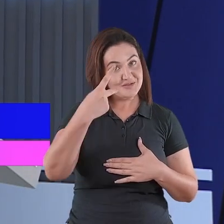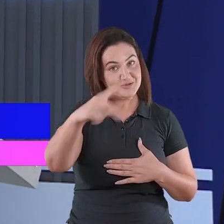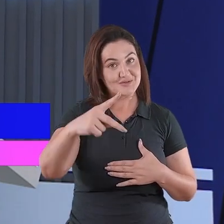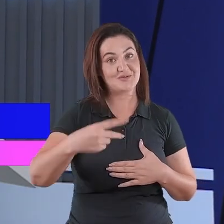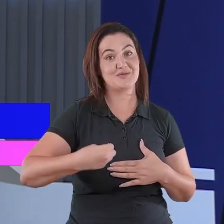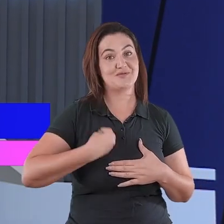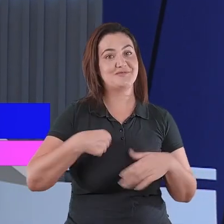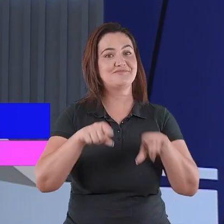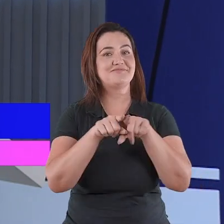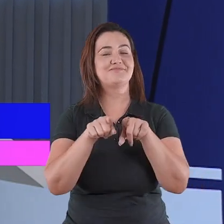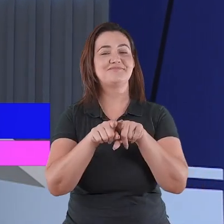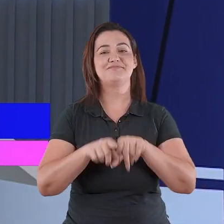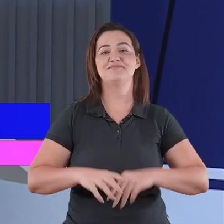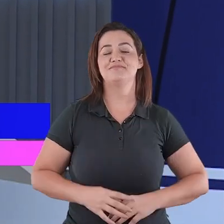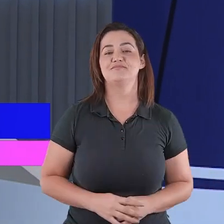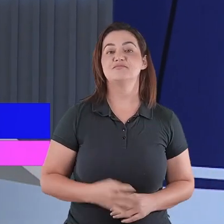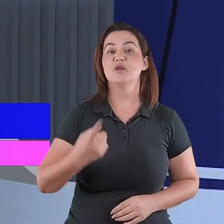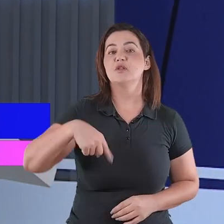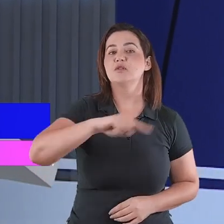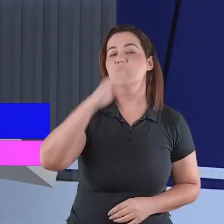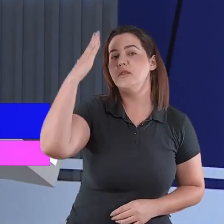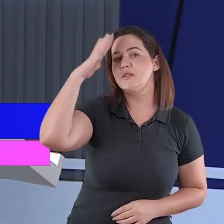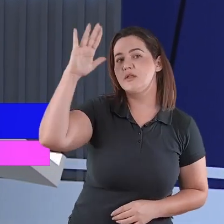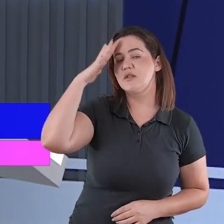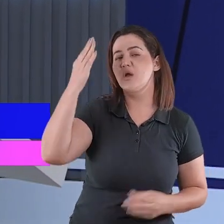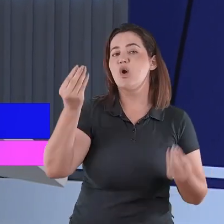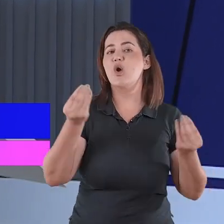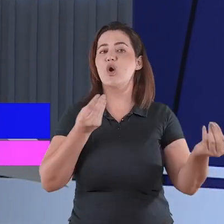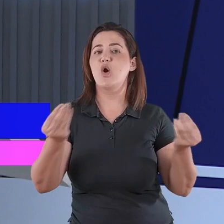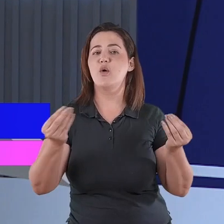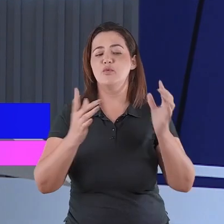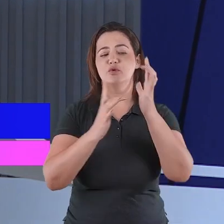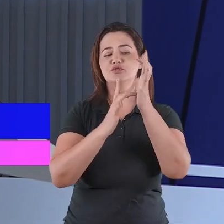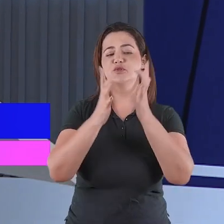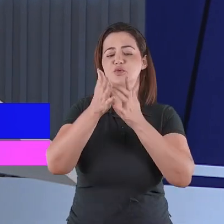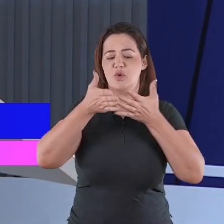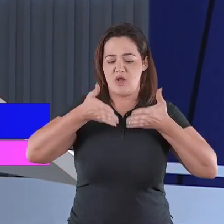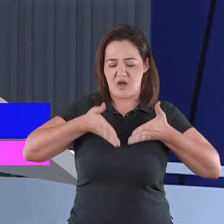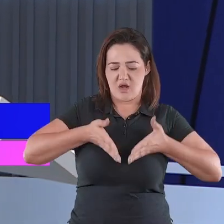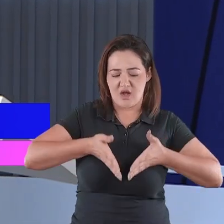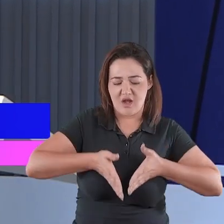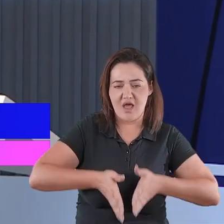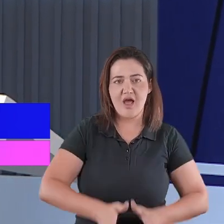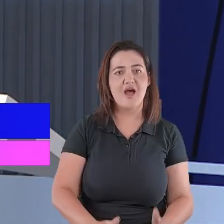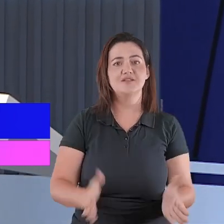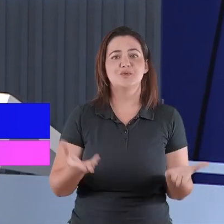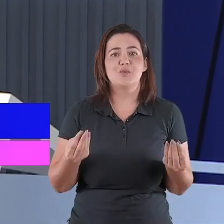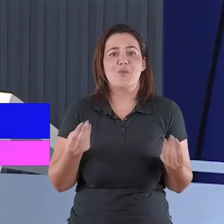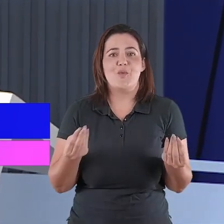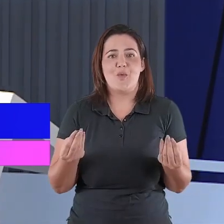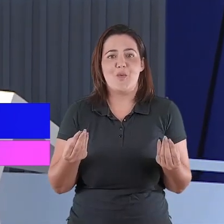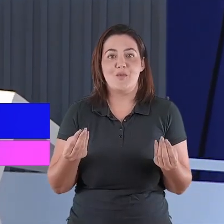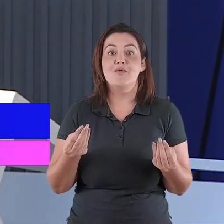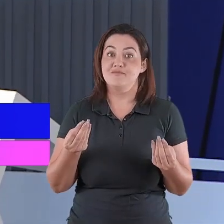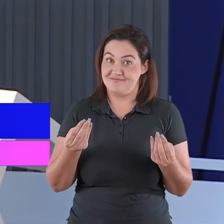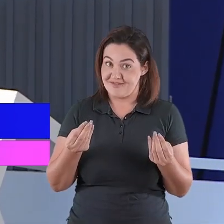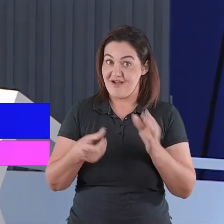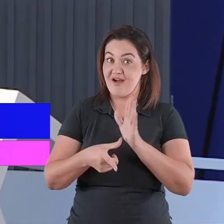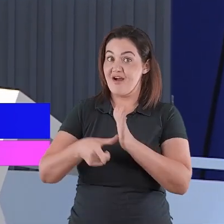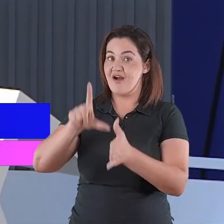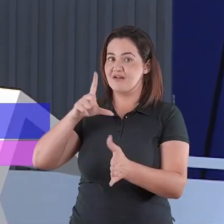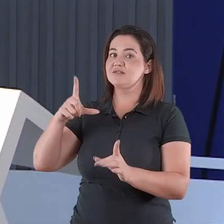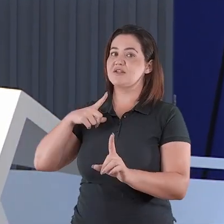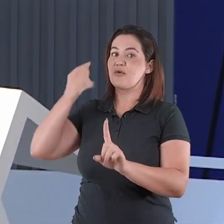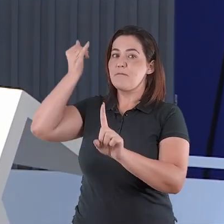Vamos entender um pouco mais sobre o nascimento de Jesus Cristo. O cumprimento dEle foi uma profecia.